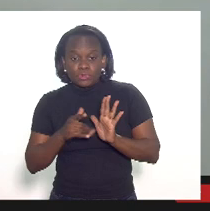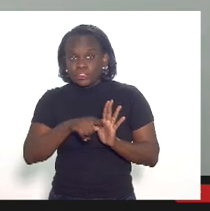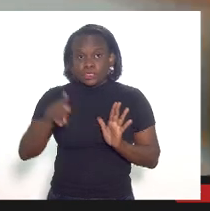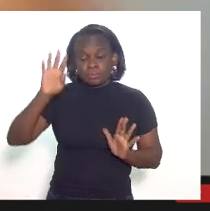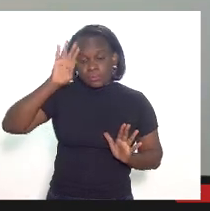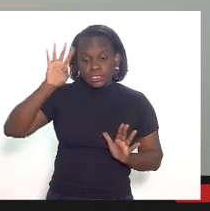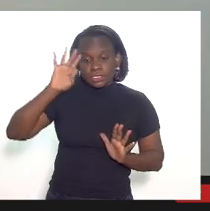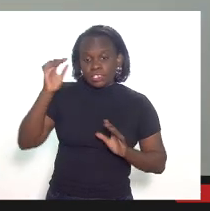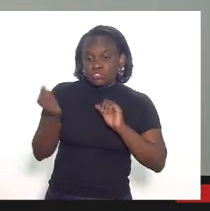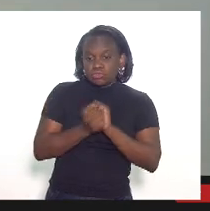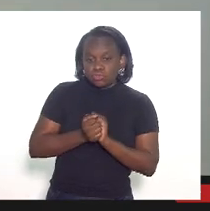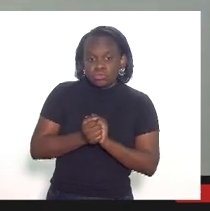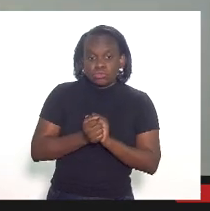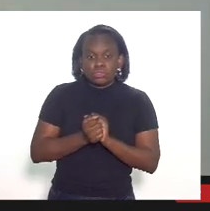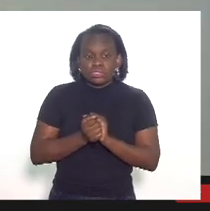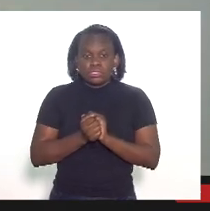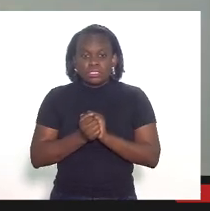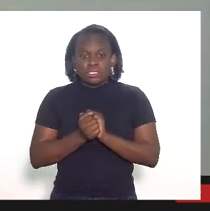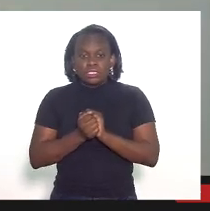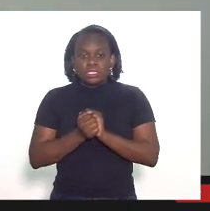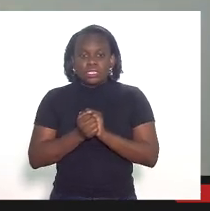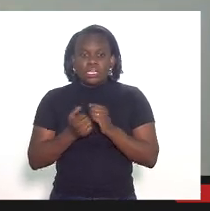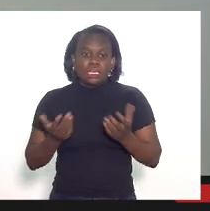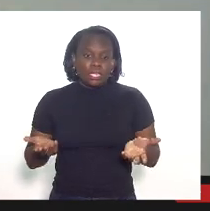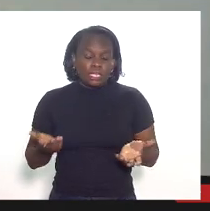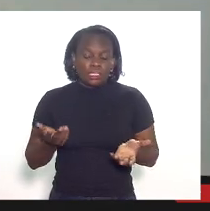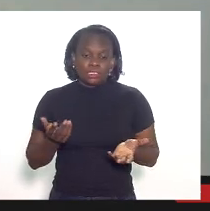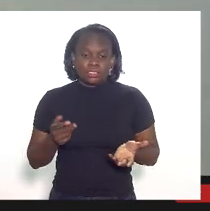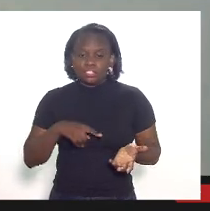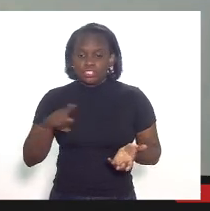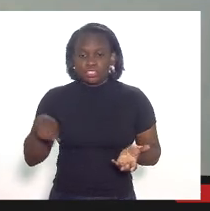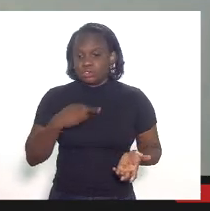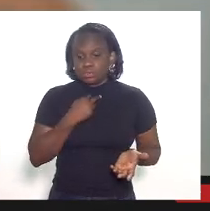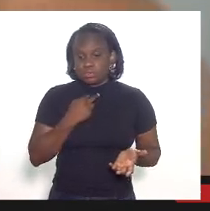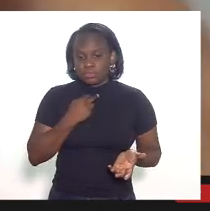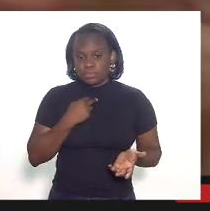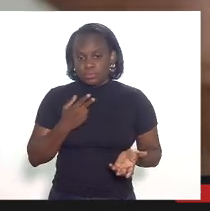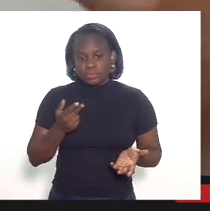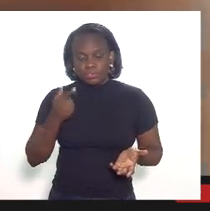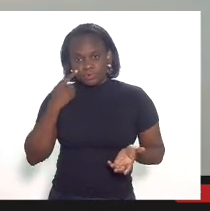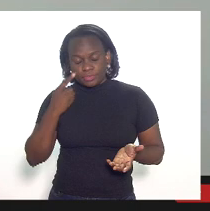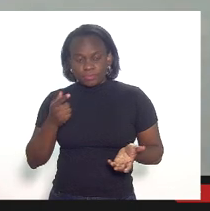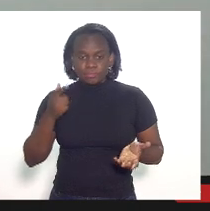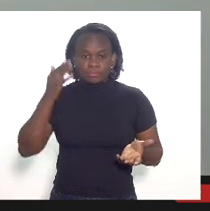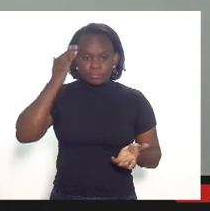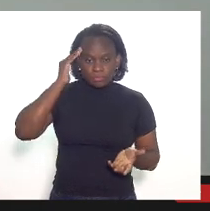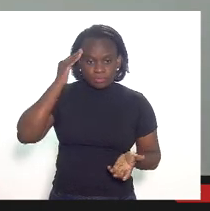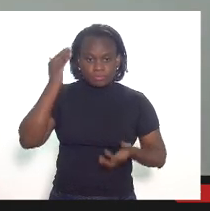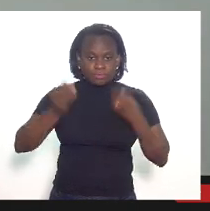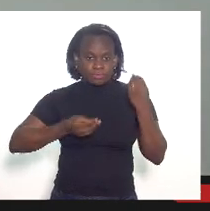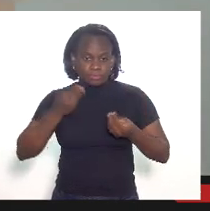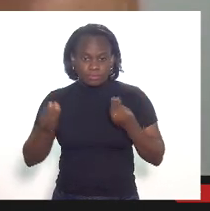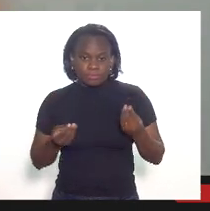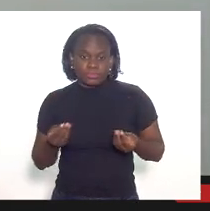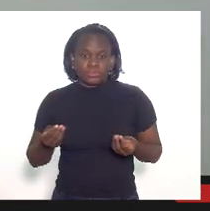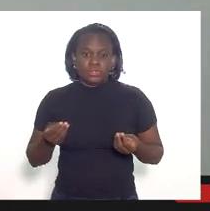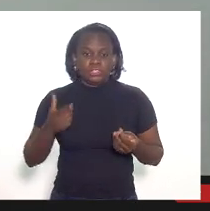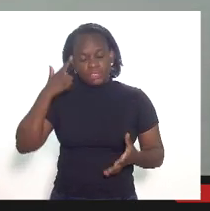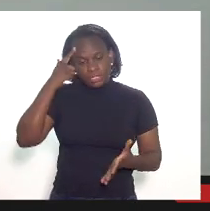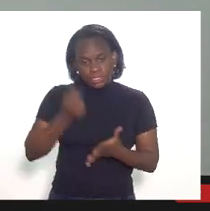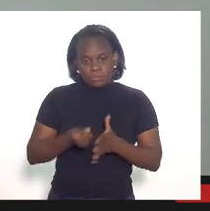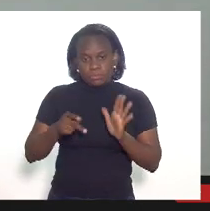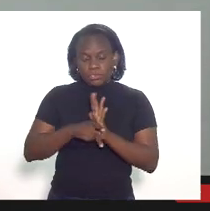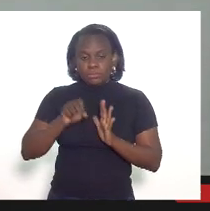pensarem junto conosco aparentemente nós não podemos pela interpretação que se faz das decisões do